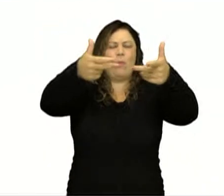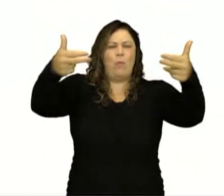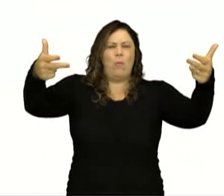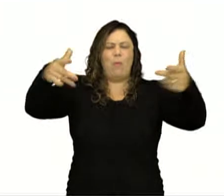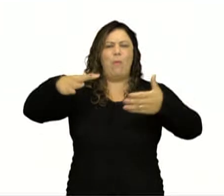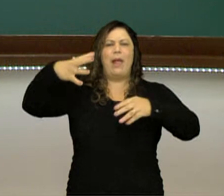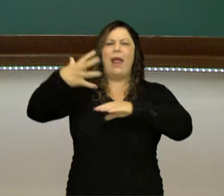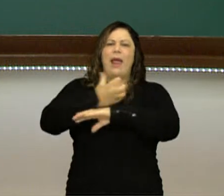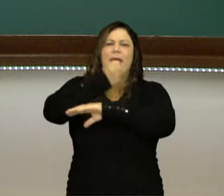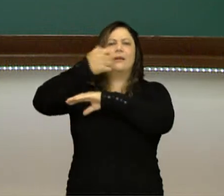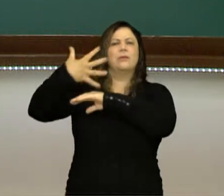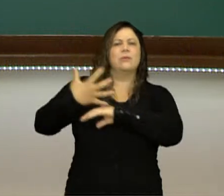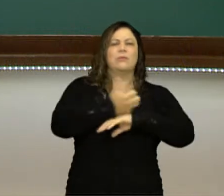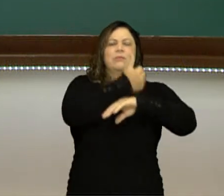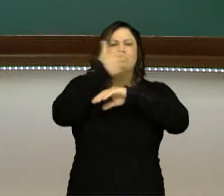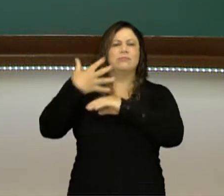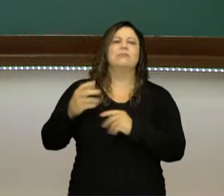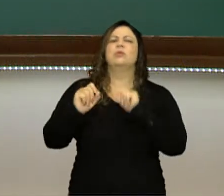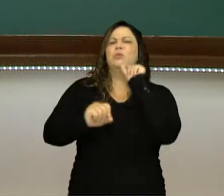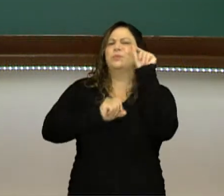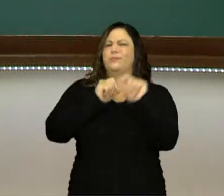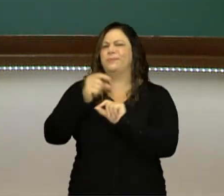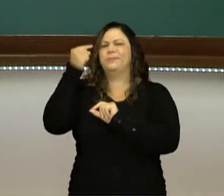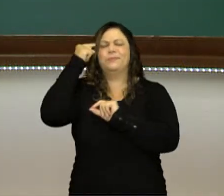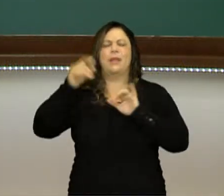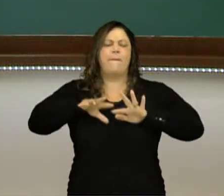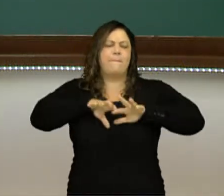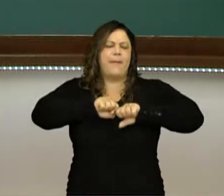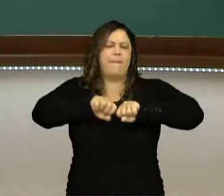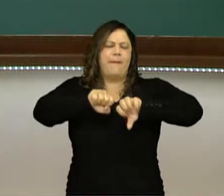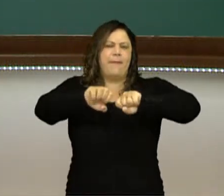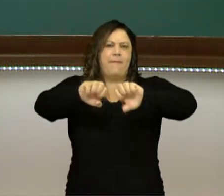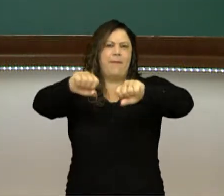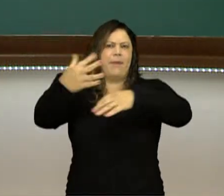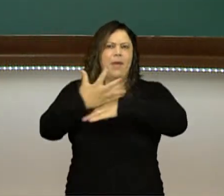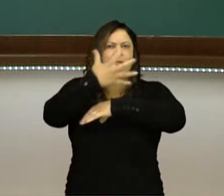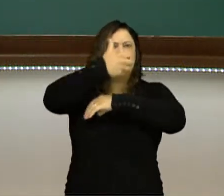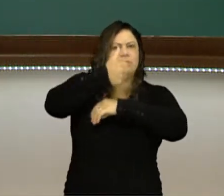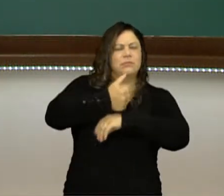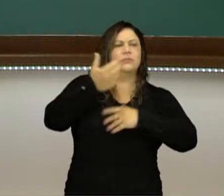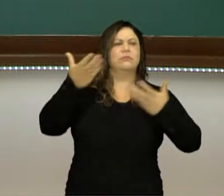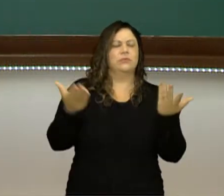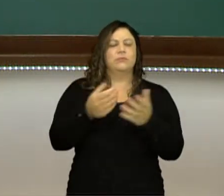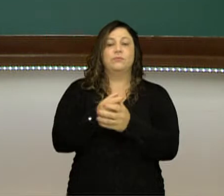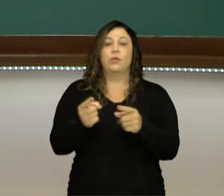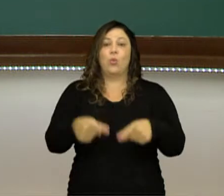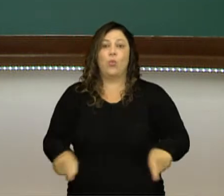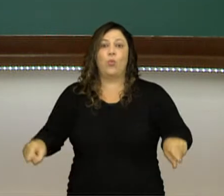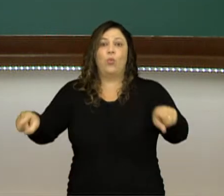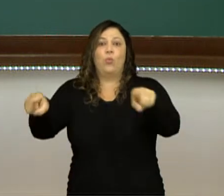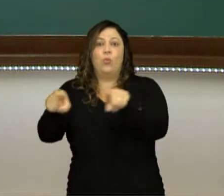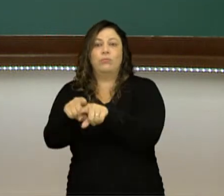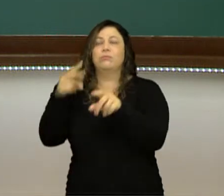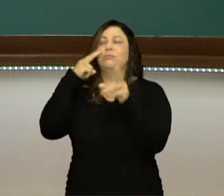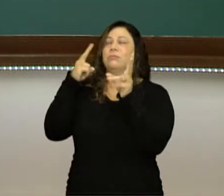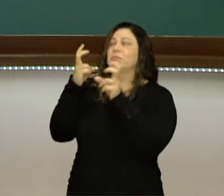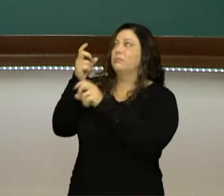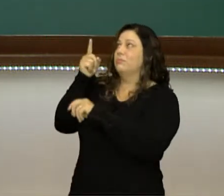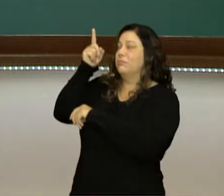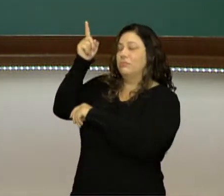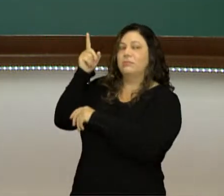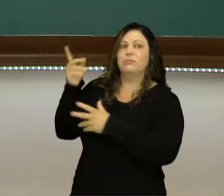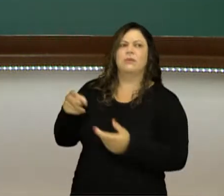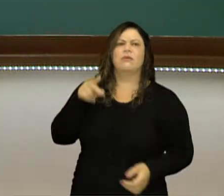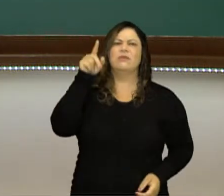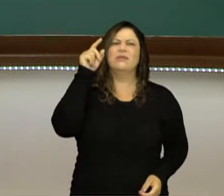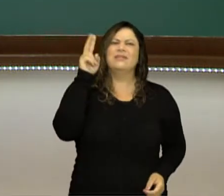O fascismo vai tentar idealizar um retorno a esse passado glorioso, um retorno ao Mare Nostrum. Vocês lembram